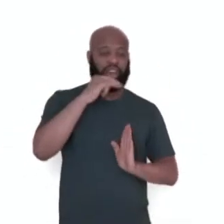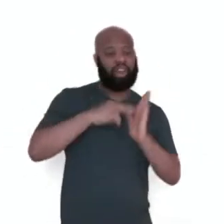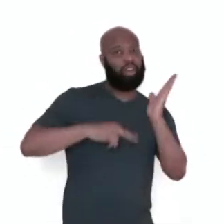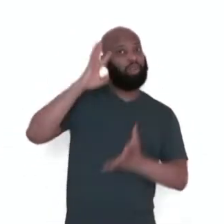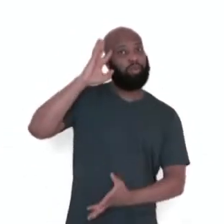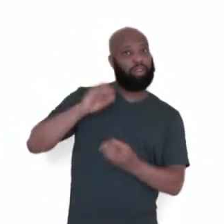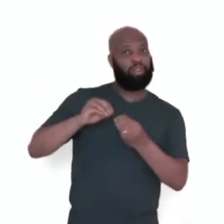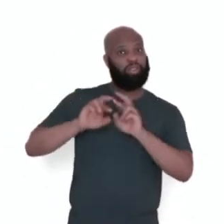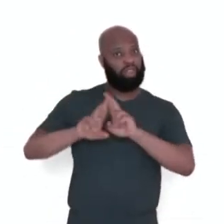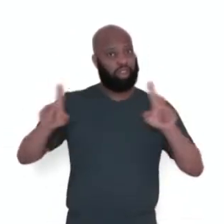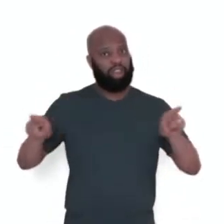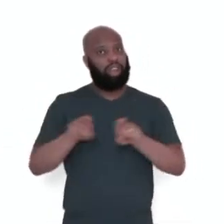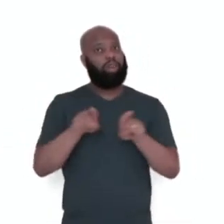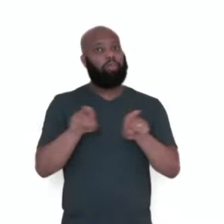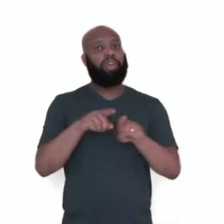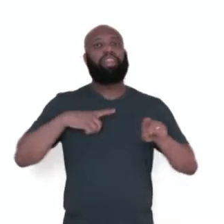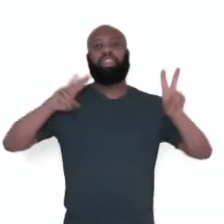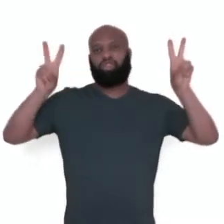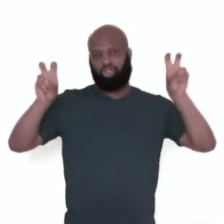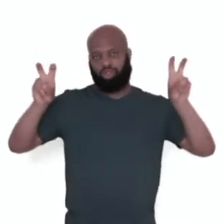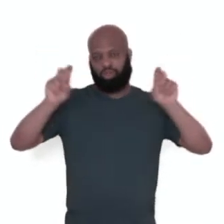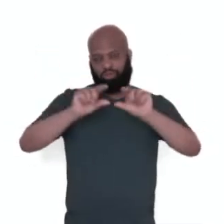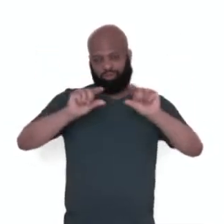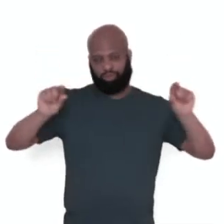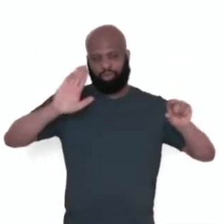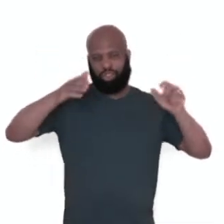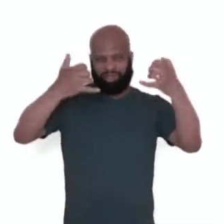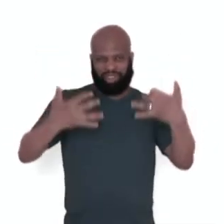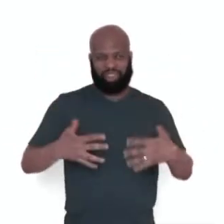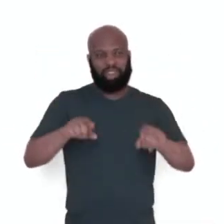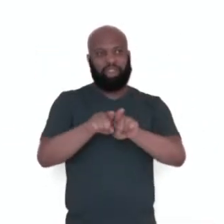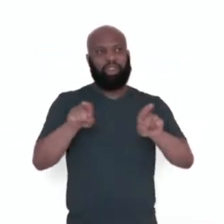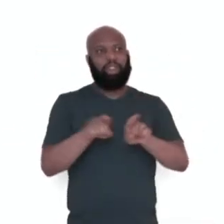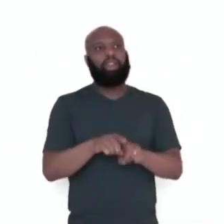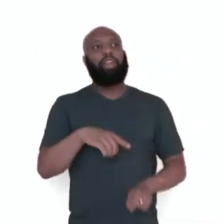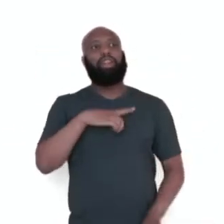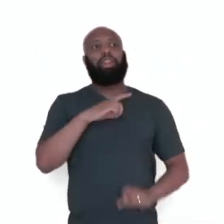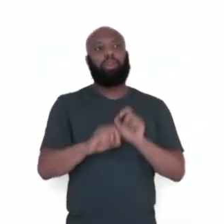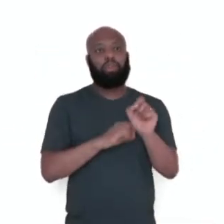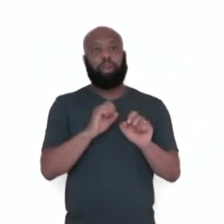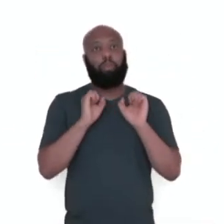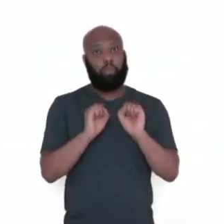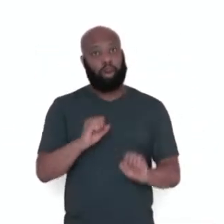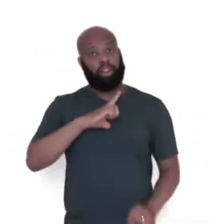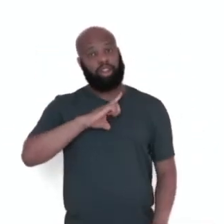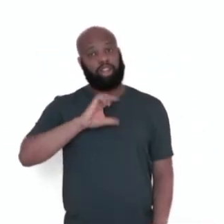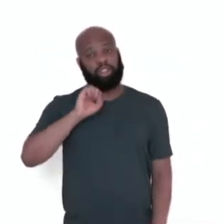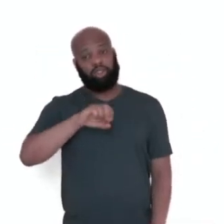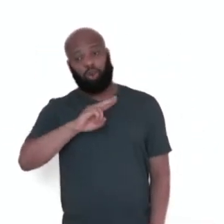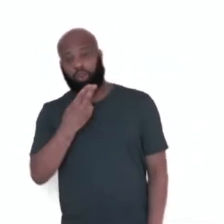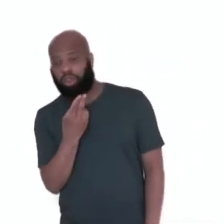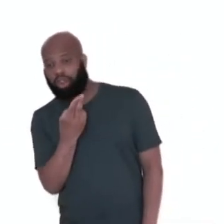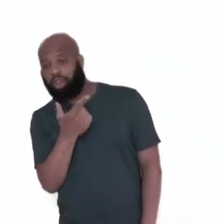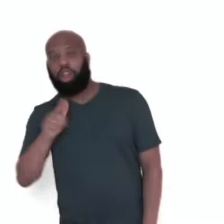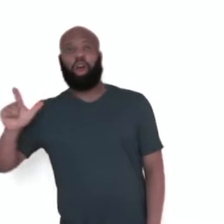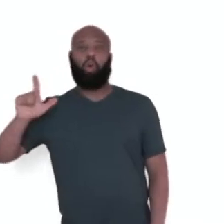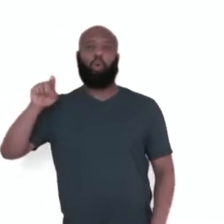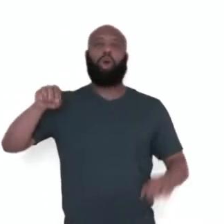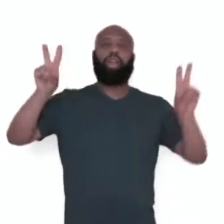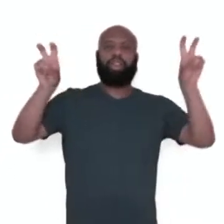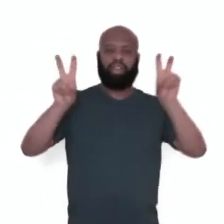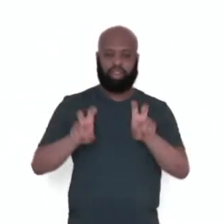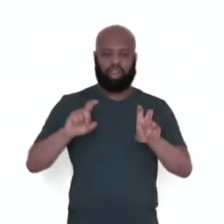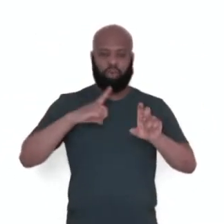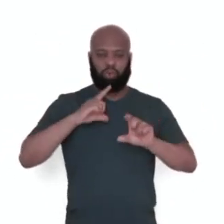Há a presença de títulos, manchete, como já vimos, né? A presença ocasional de subtítulo, também denominada de linha